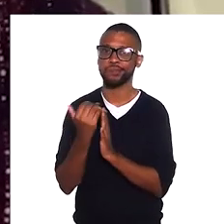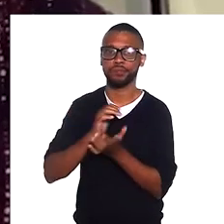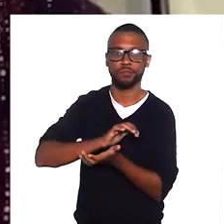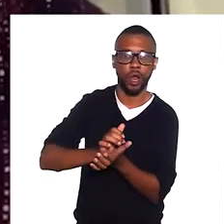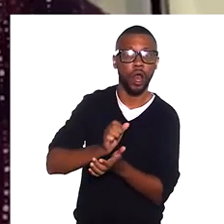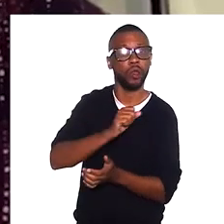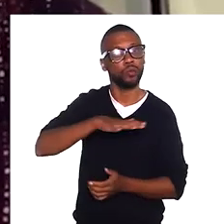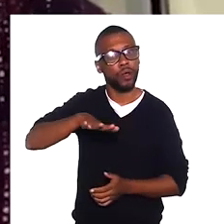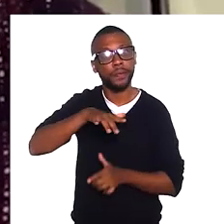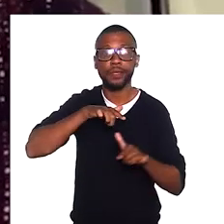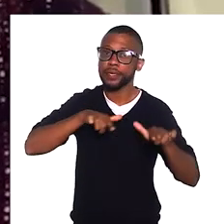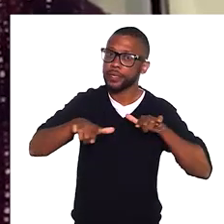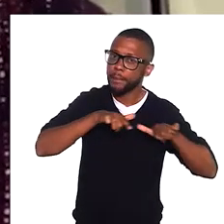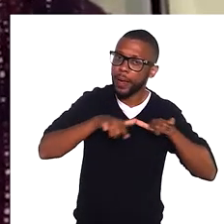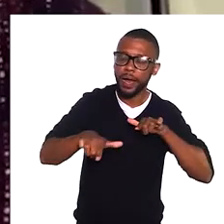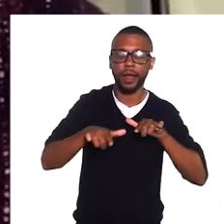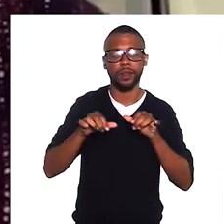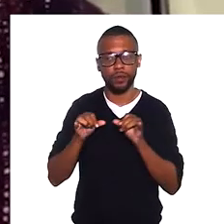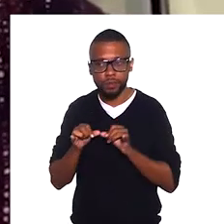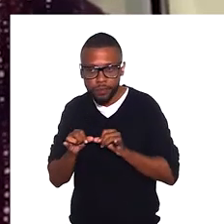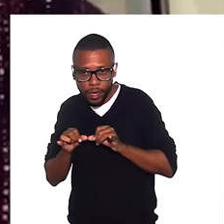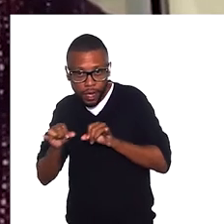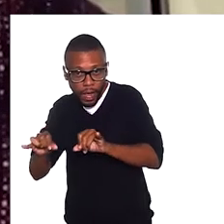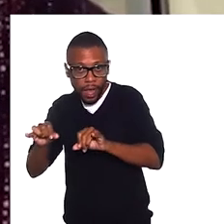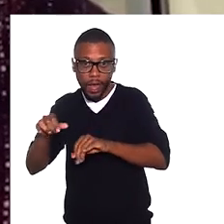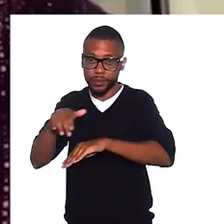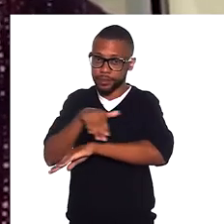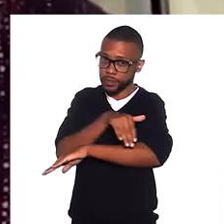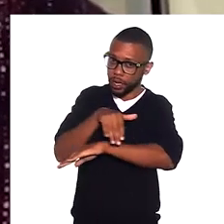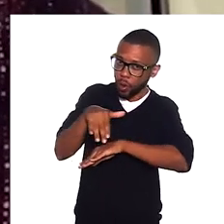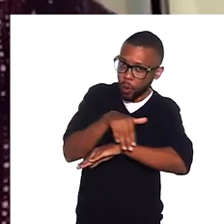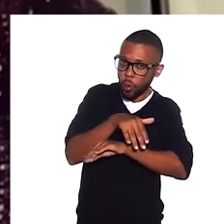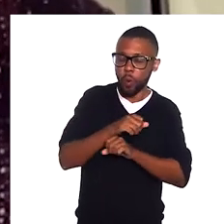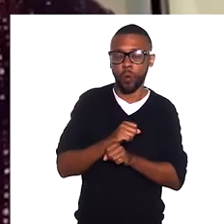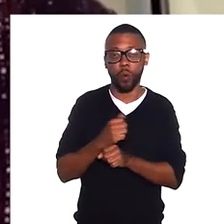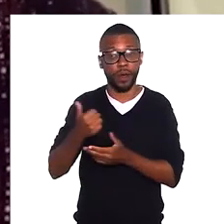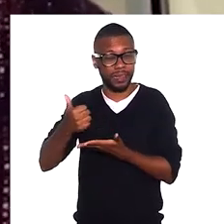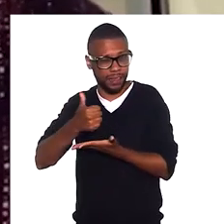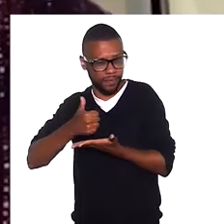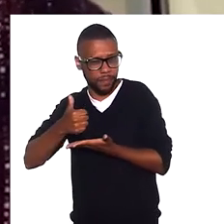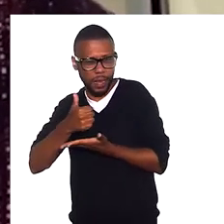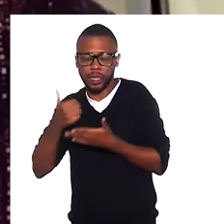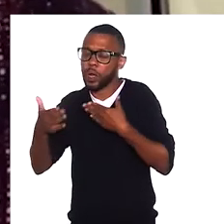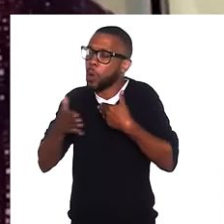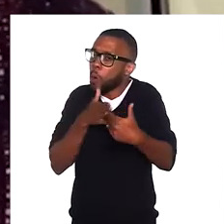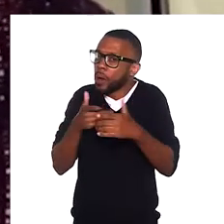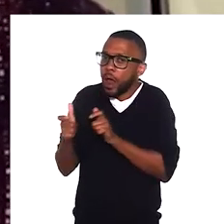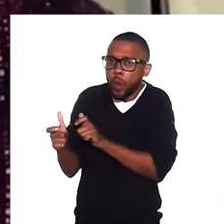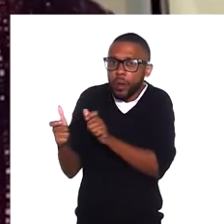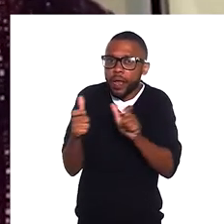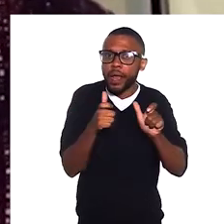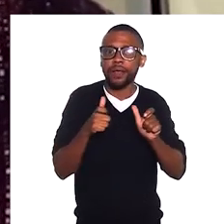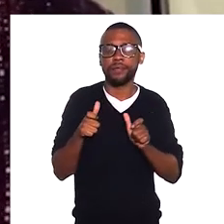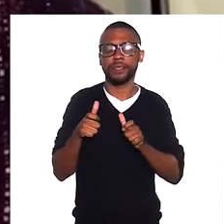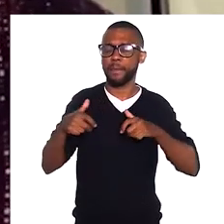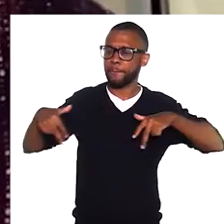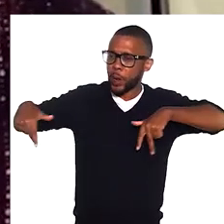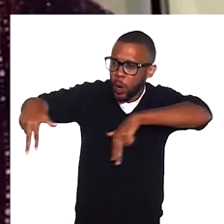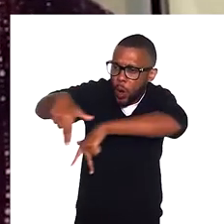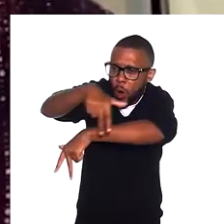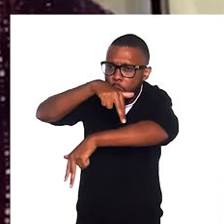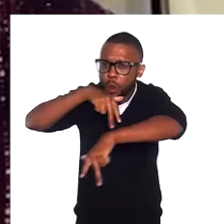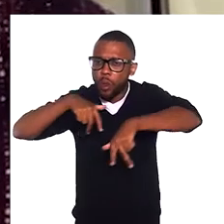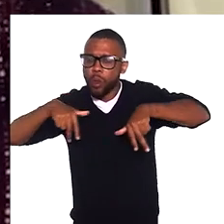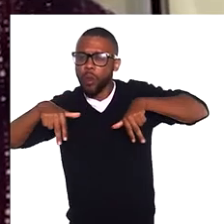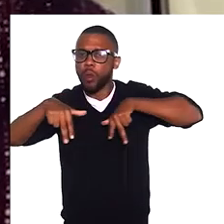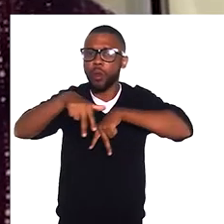no ambiente de trabalho, na rua, no supermercado, na farmácia, em qualquer lugar que você anda,